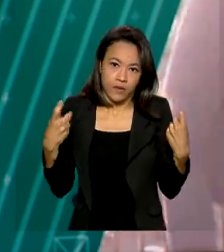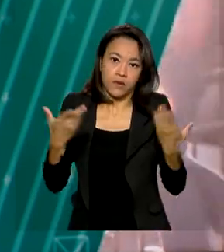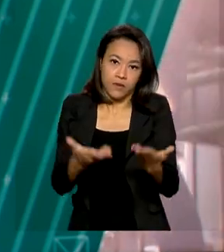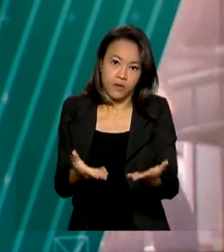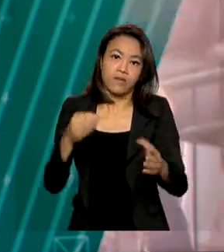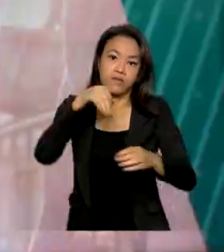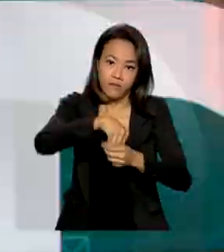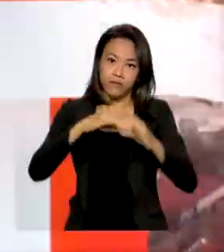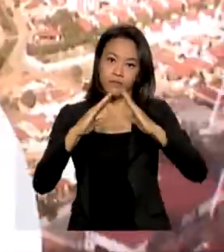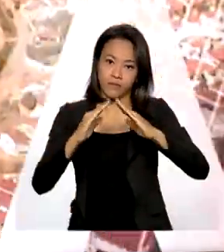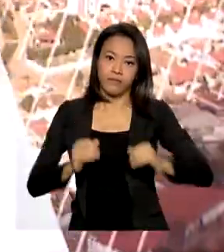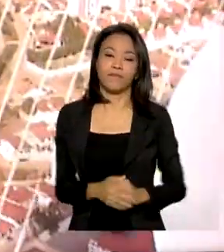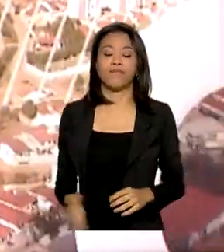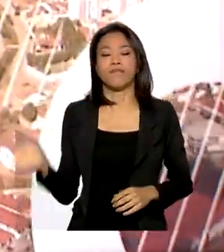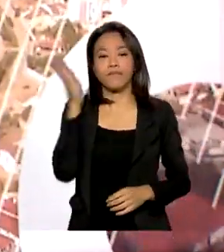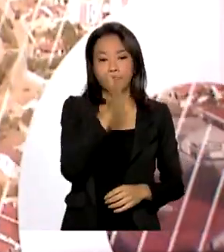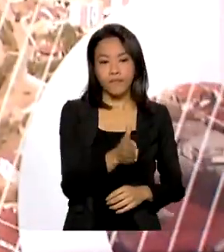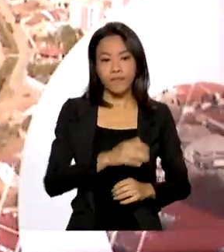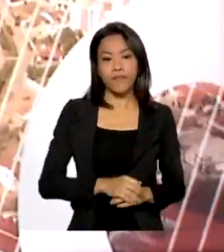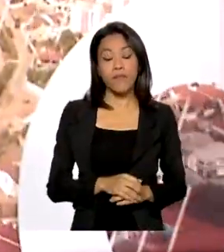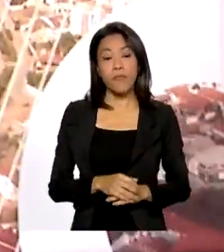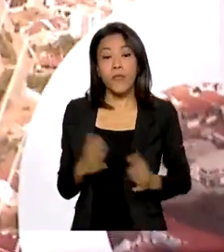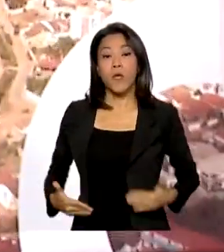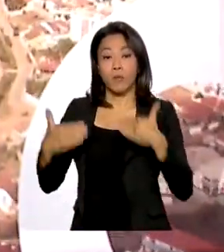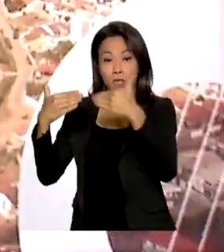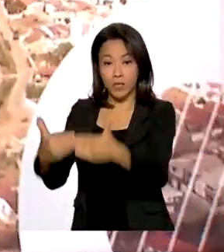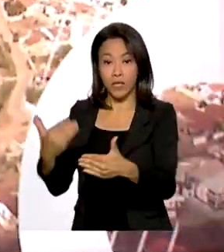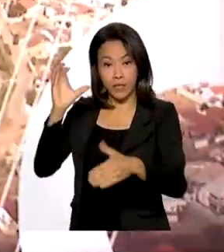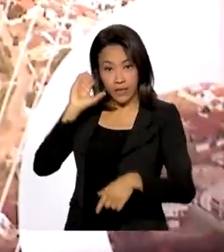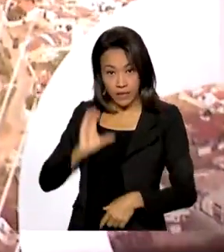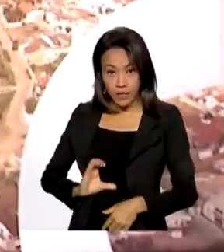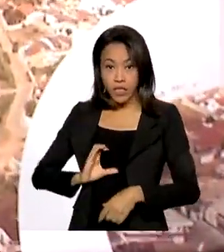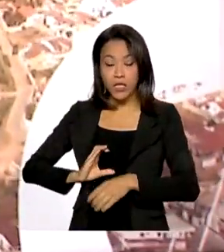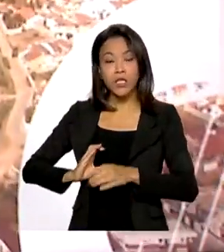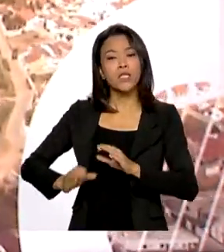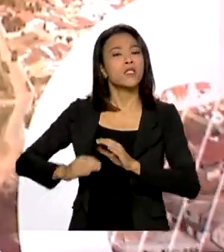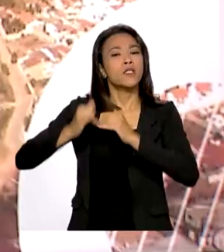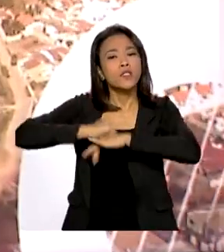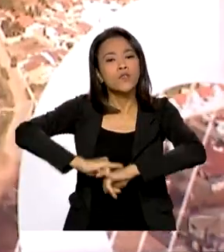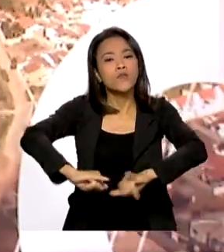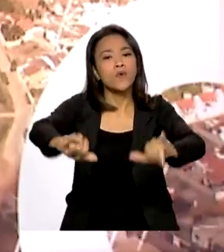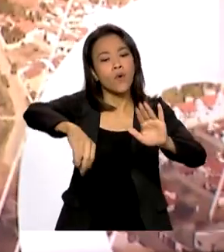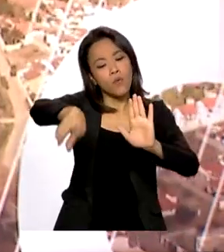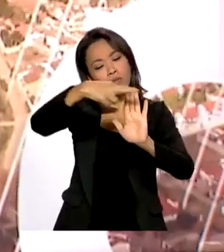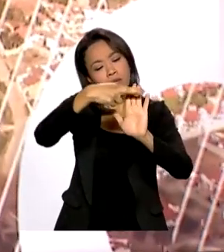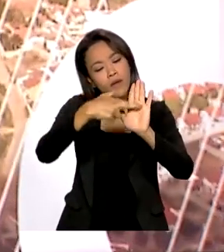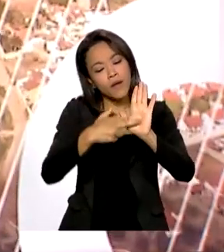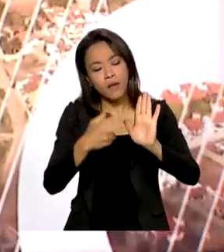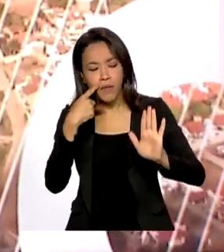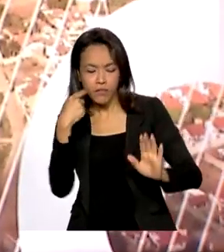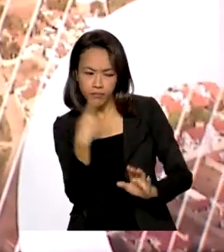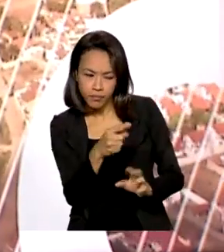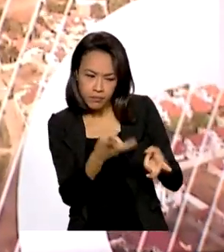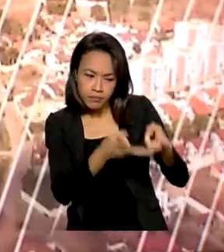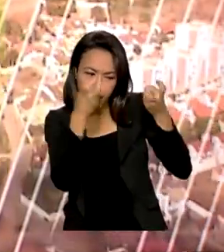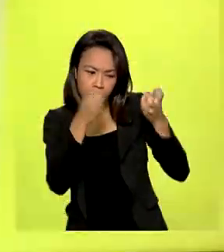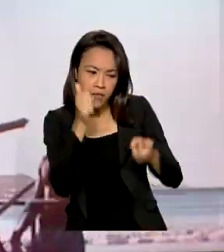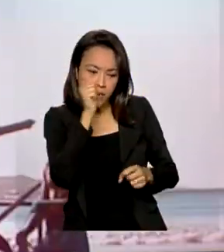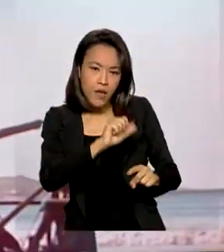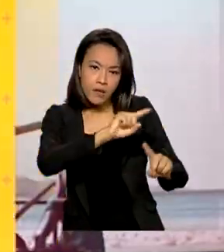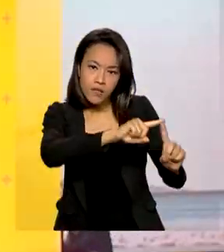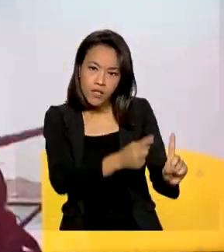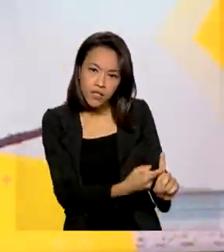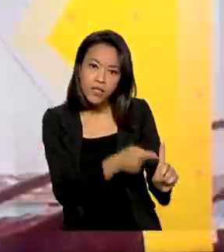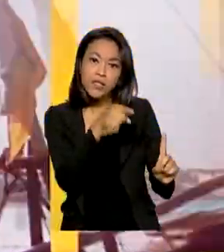O Ministério da Cidadania lançou uma norma com os procedimentos para identificar as gestantes elegíveis ao